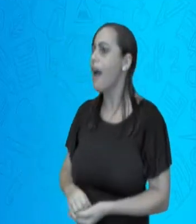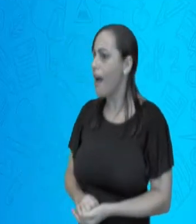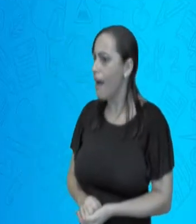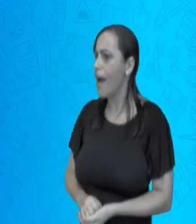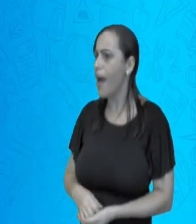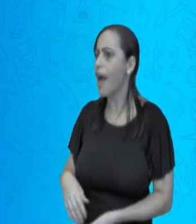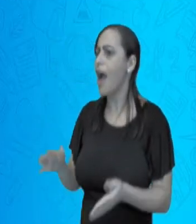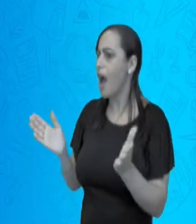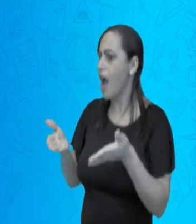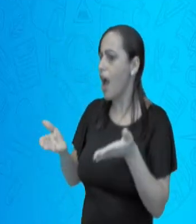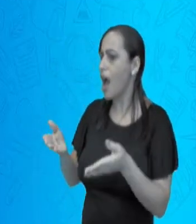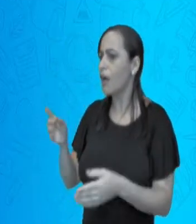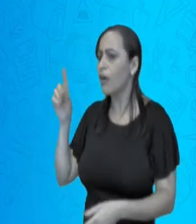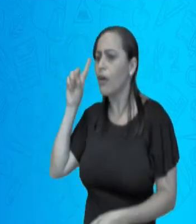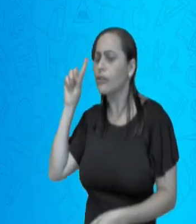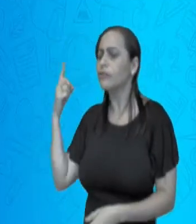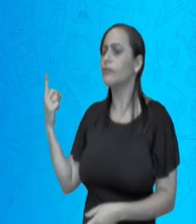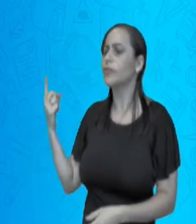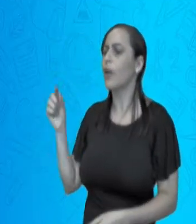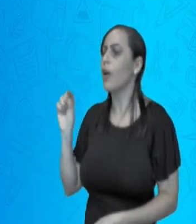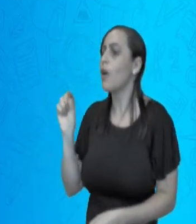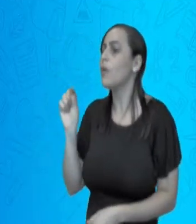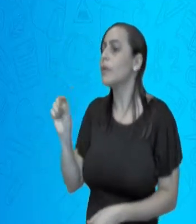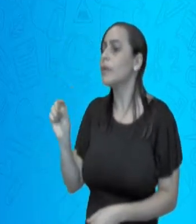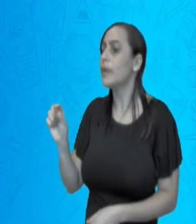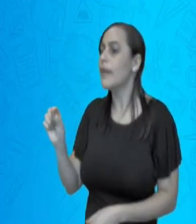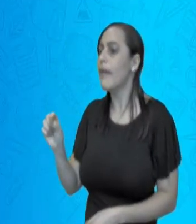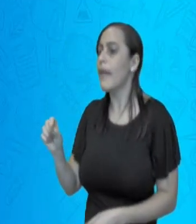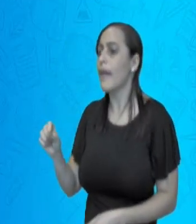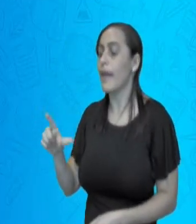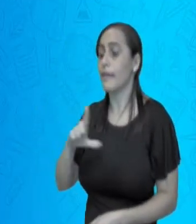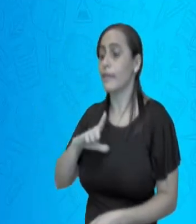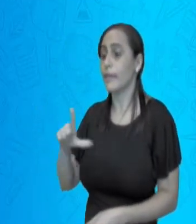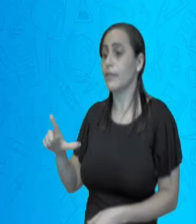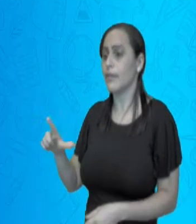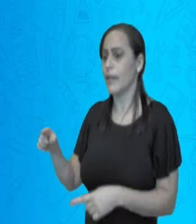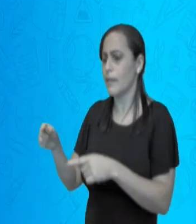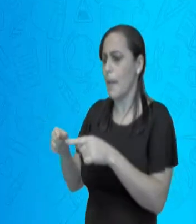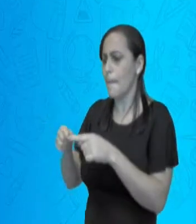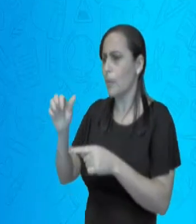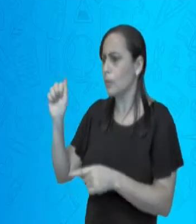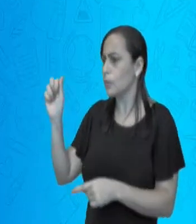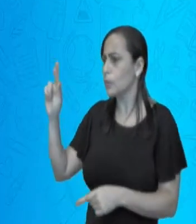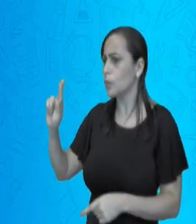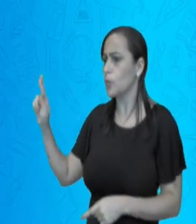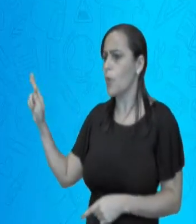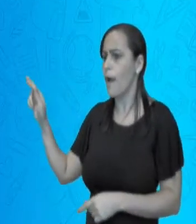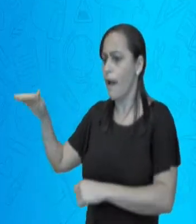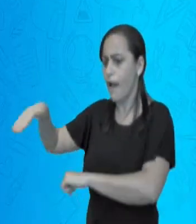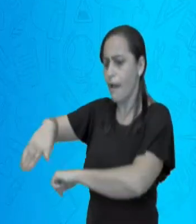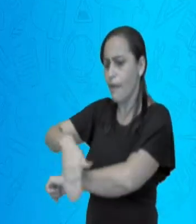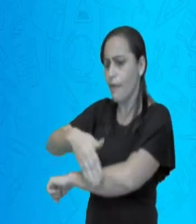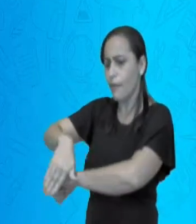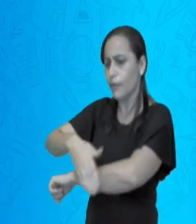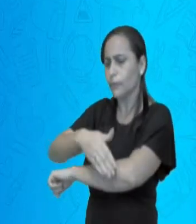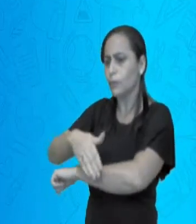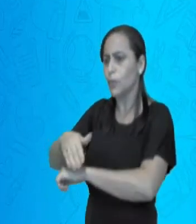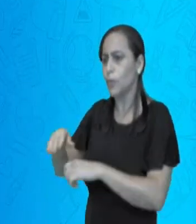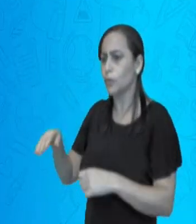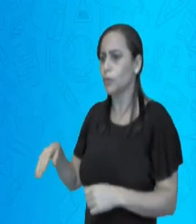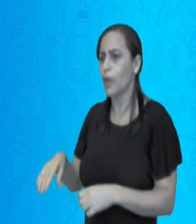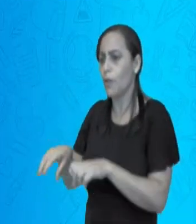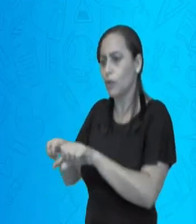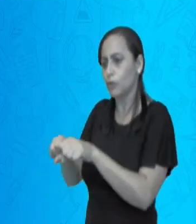o que é o que é que está na ponta do ar, no início da rua, dobra no meio da terra